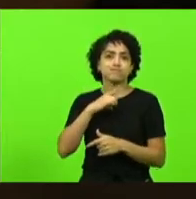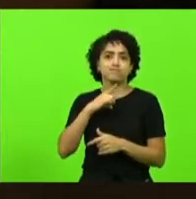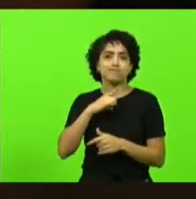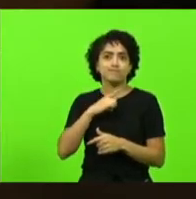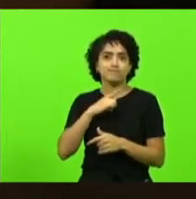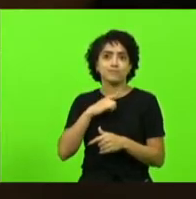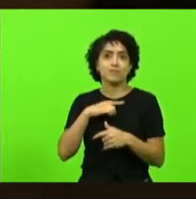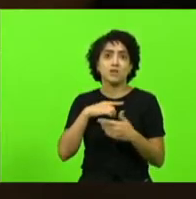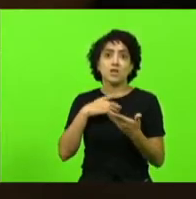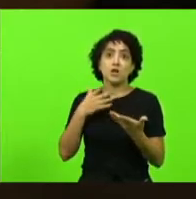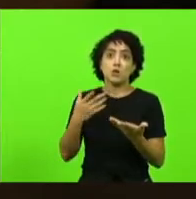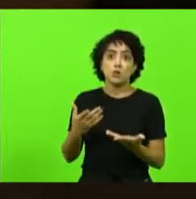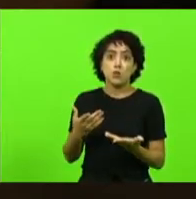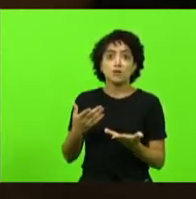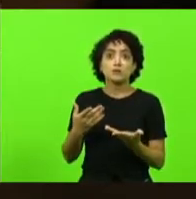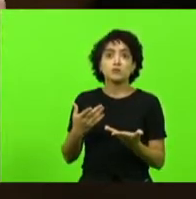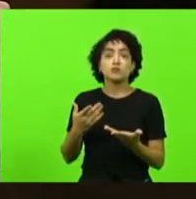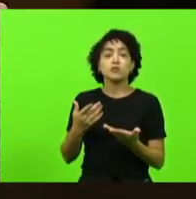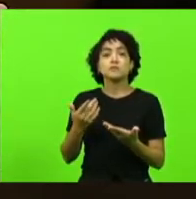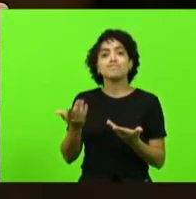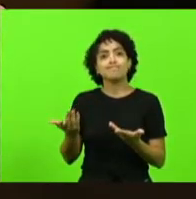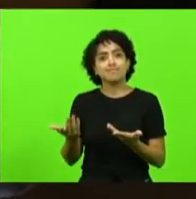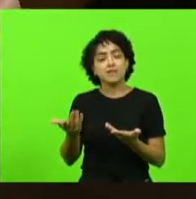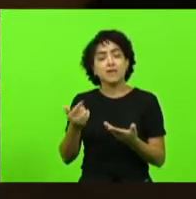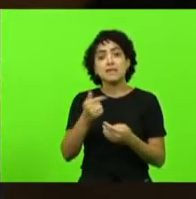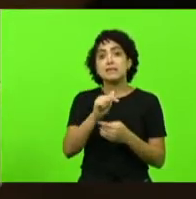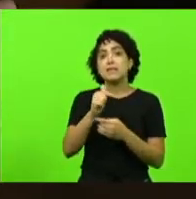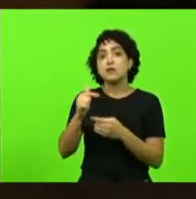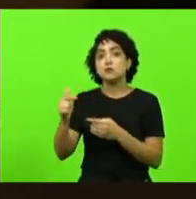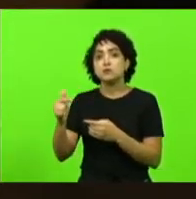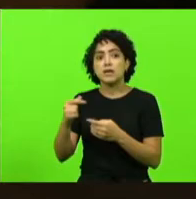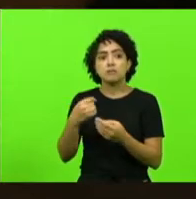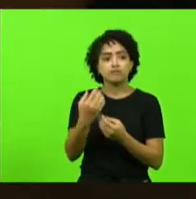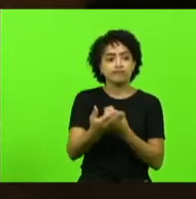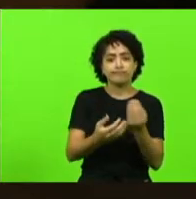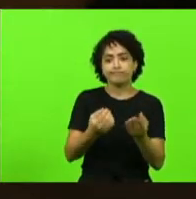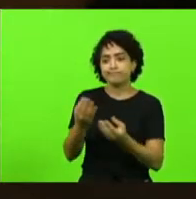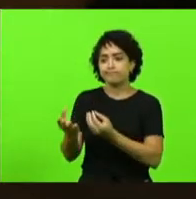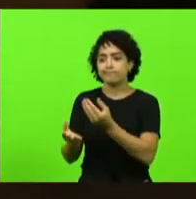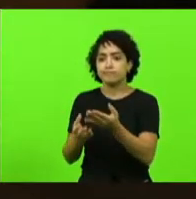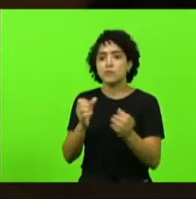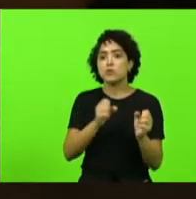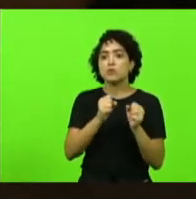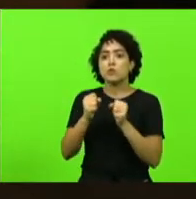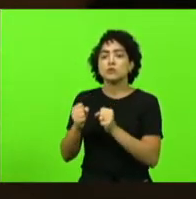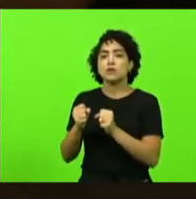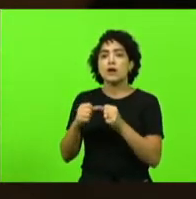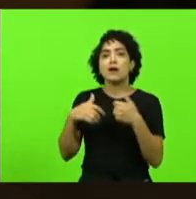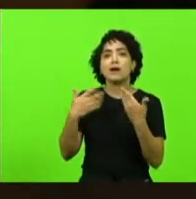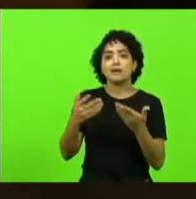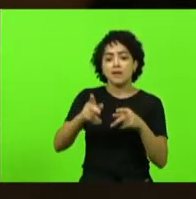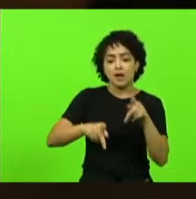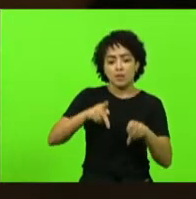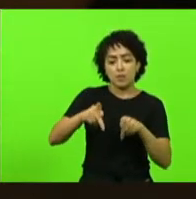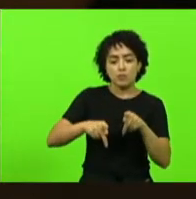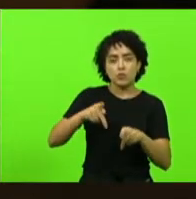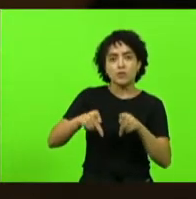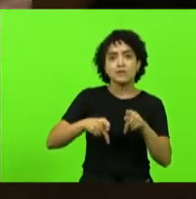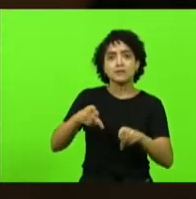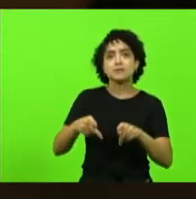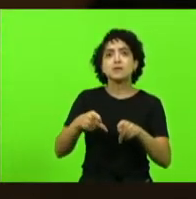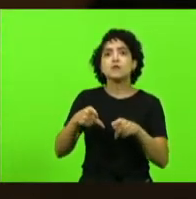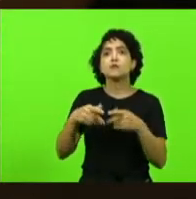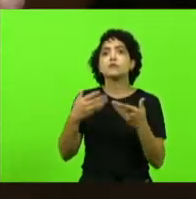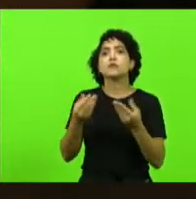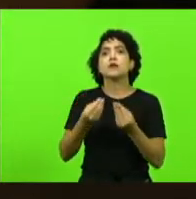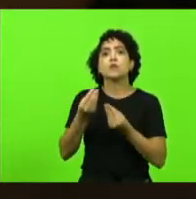não temos a dispersão do poder e a população cai na mão de um governo autocrático porque